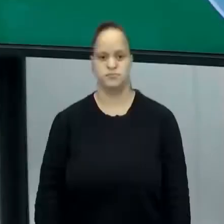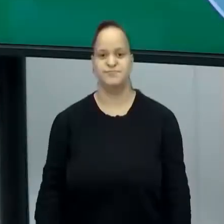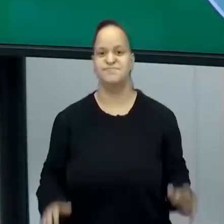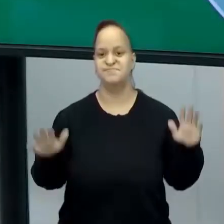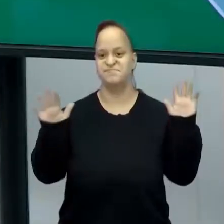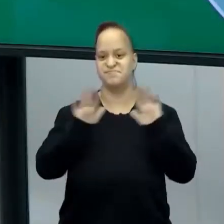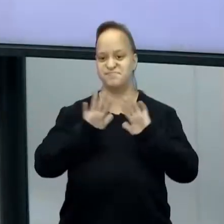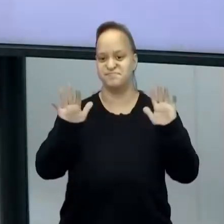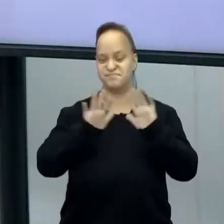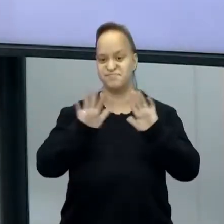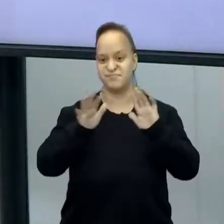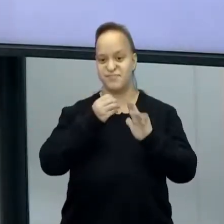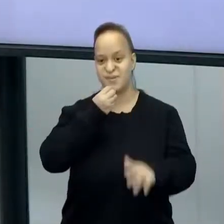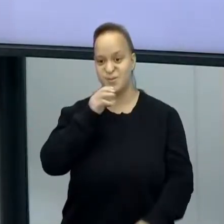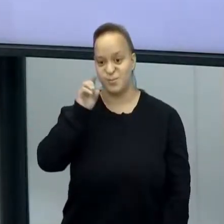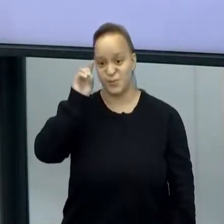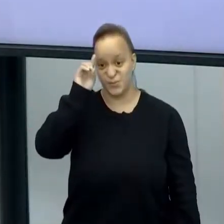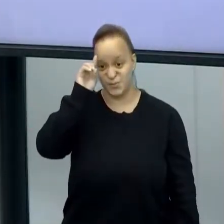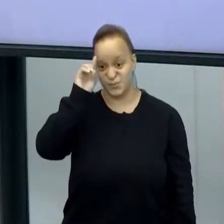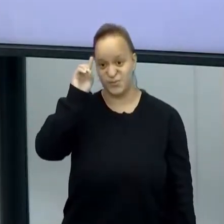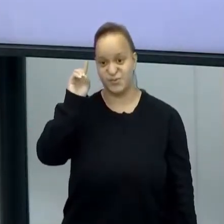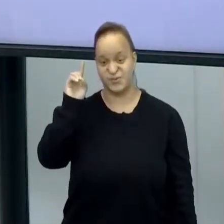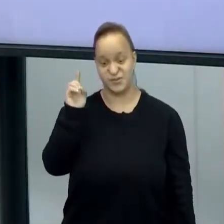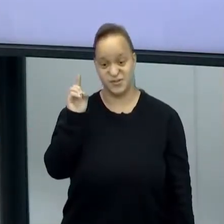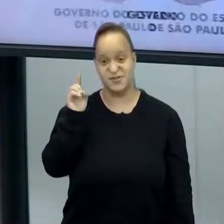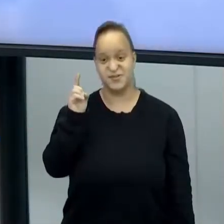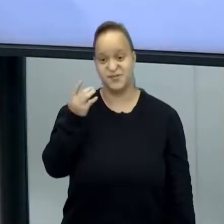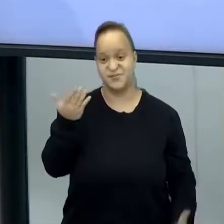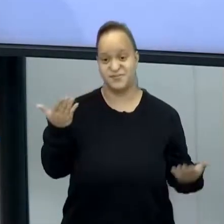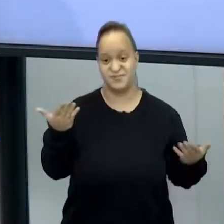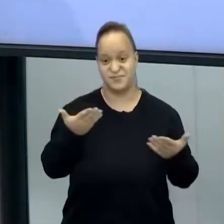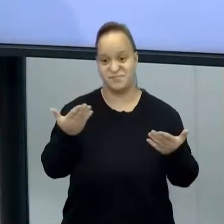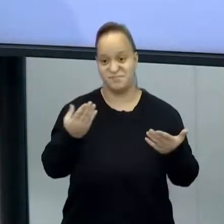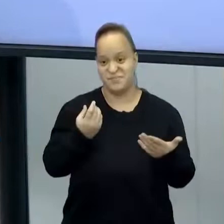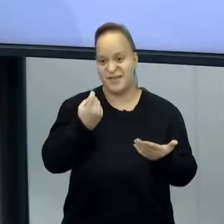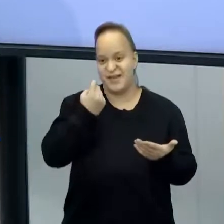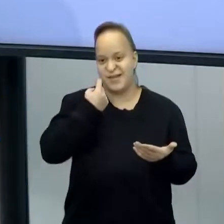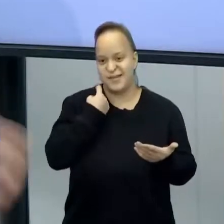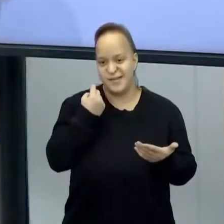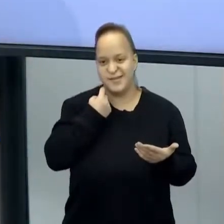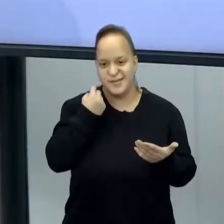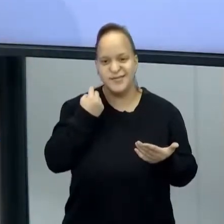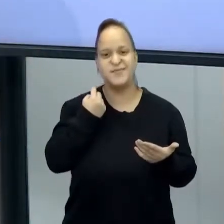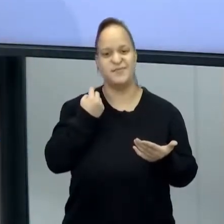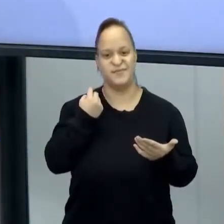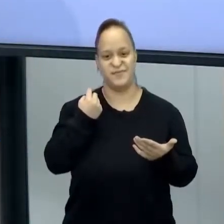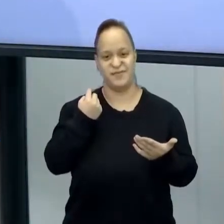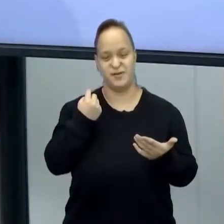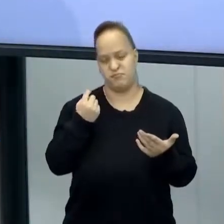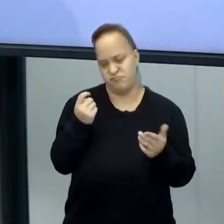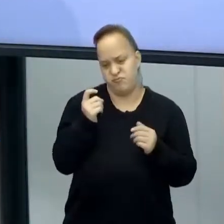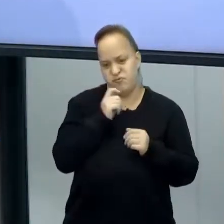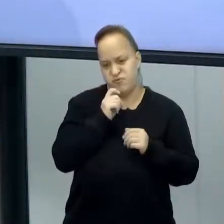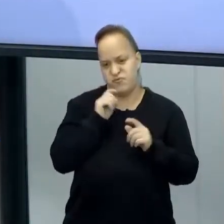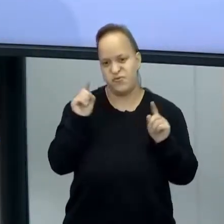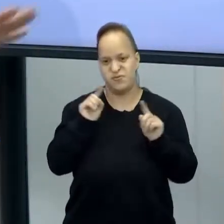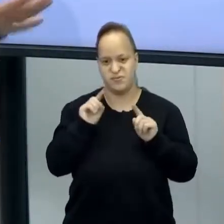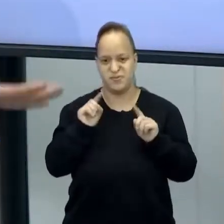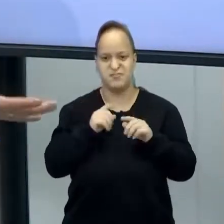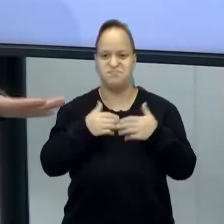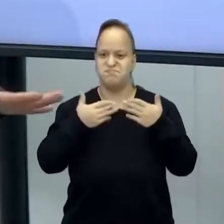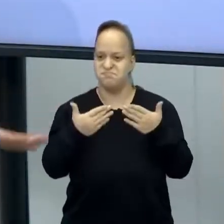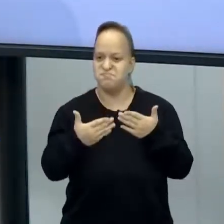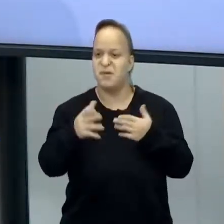Muito bom dia, pessoal! Bom dia nessa sexta-feira, linda, animada! Não está tão frio, então o final de semana